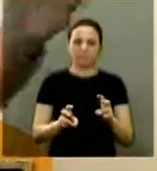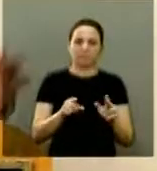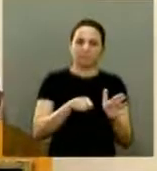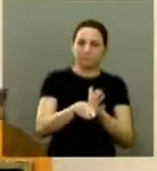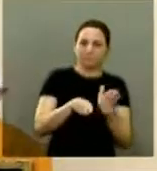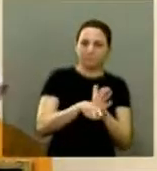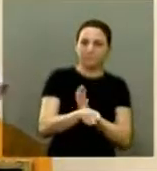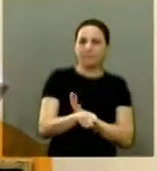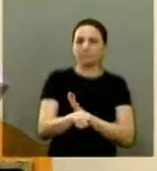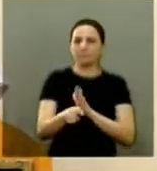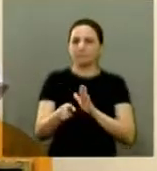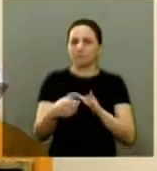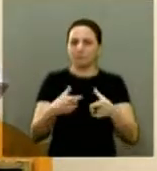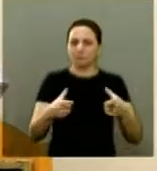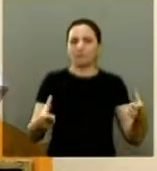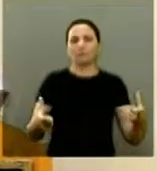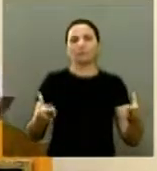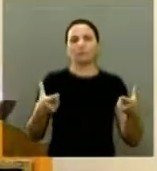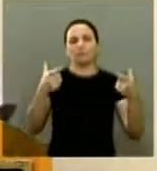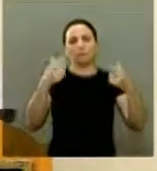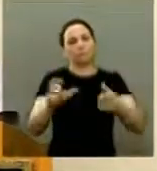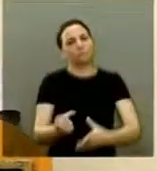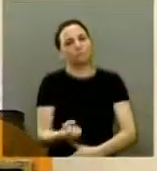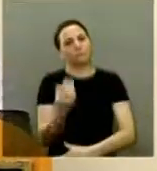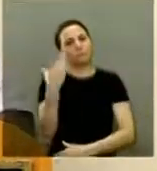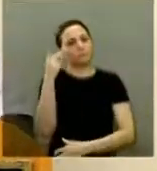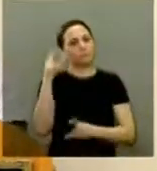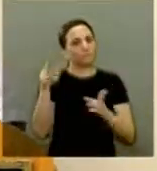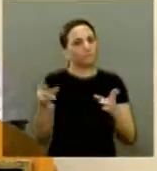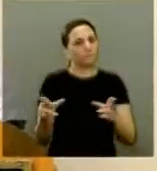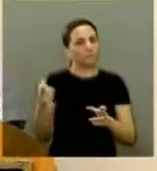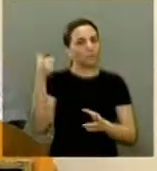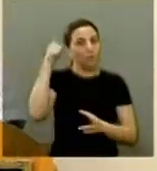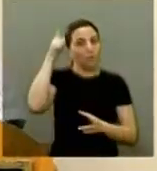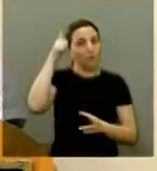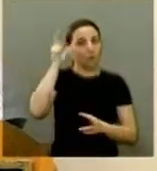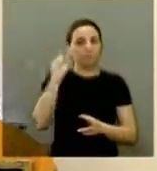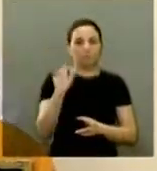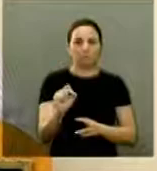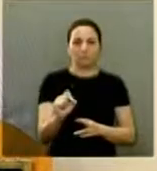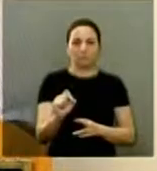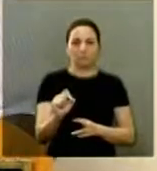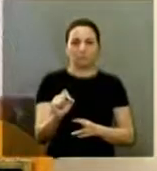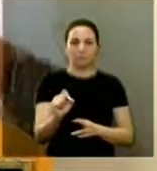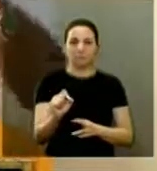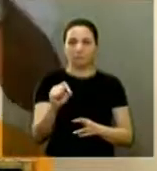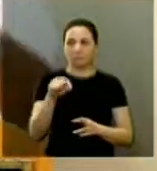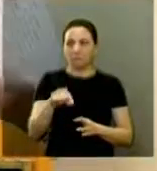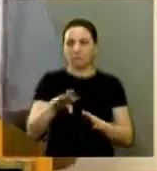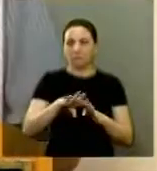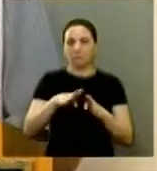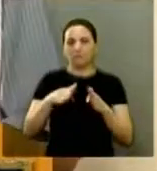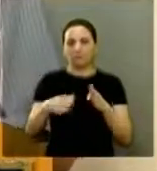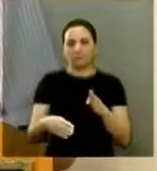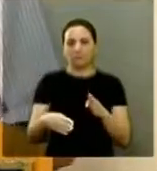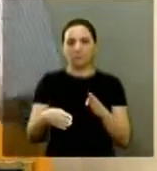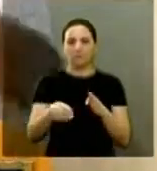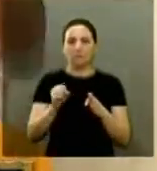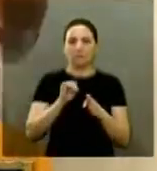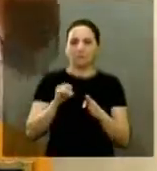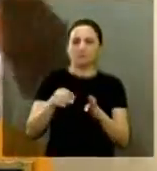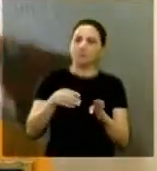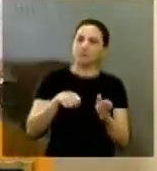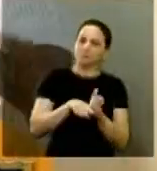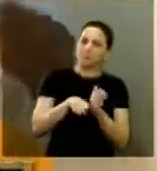na maioria dos lugares isso é o lógico aqui na câmara se for apurado por exemplo